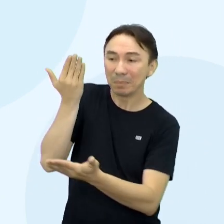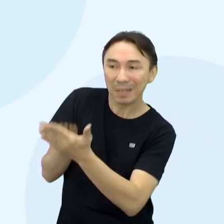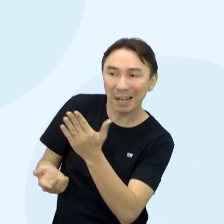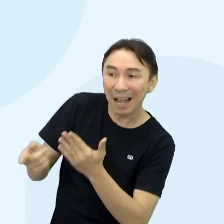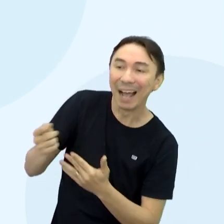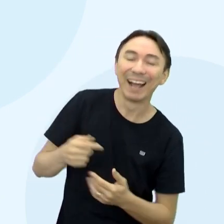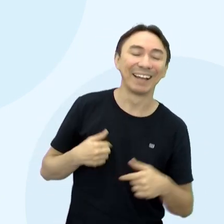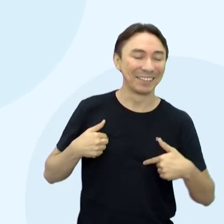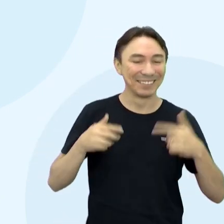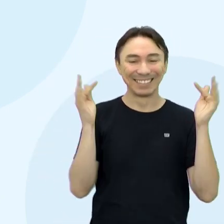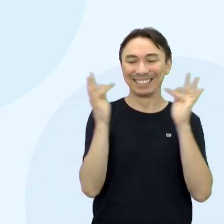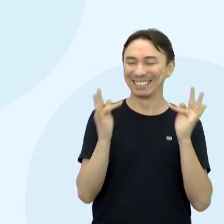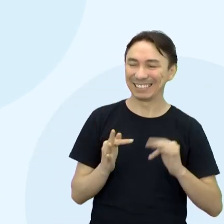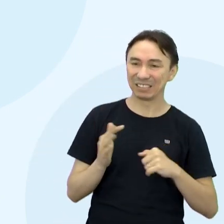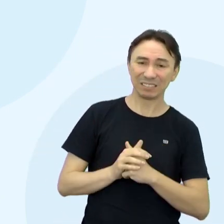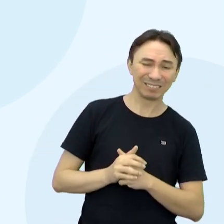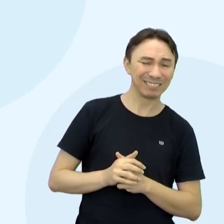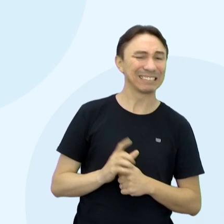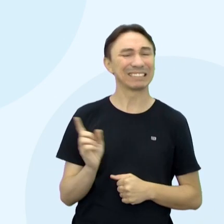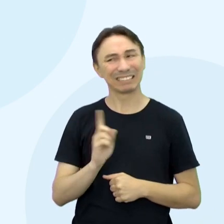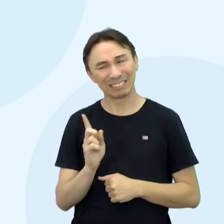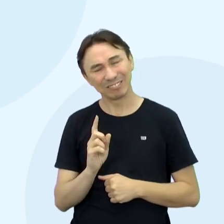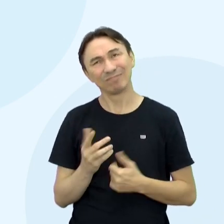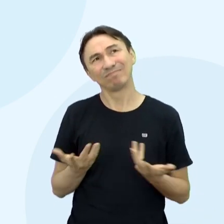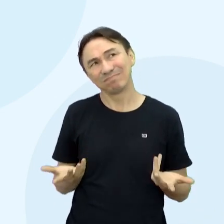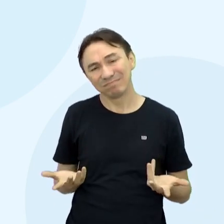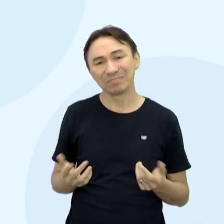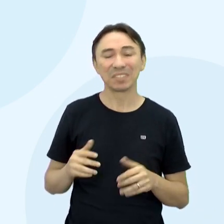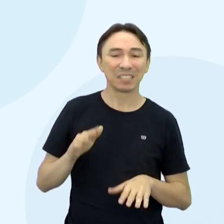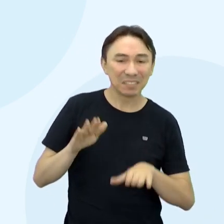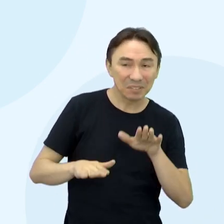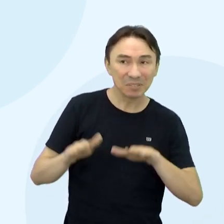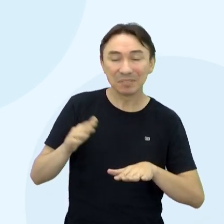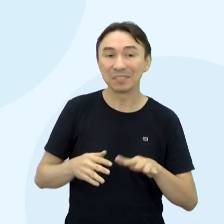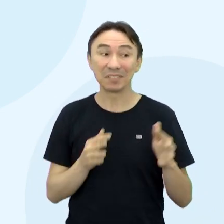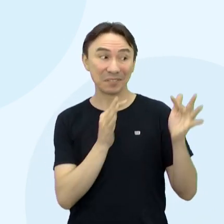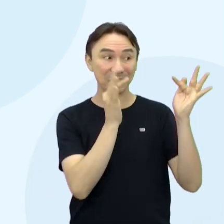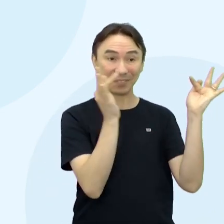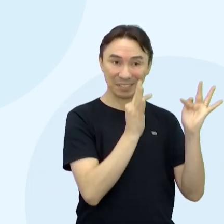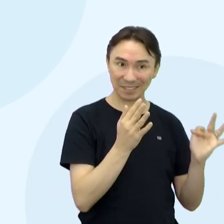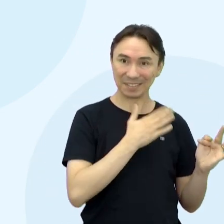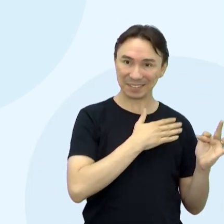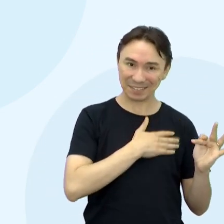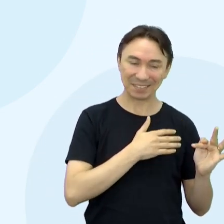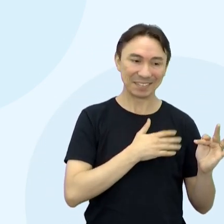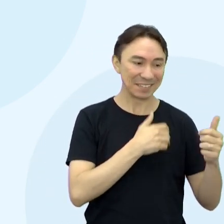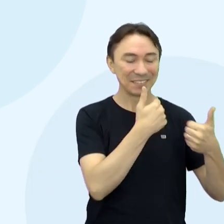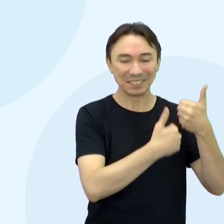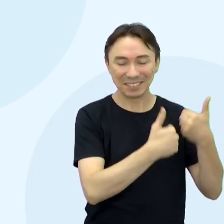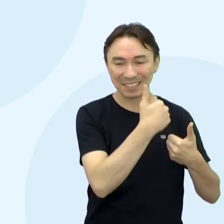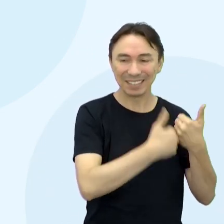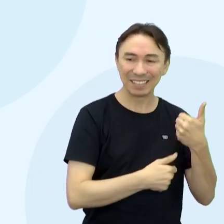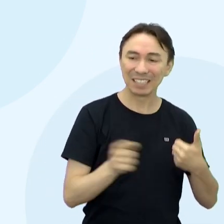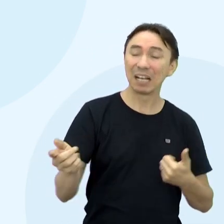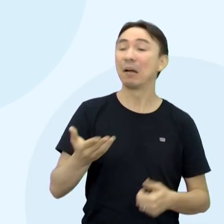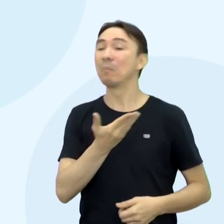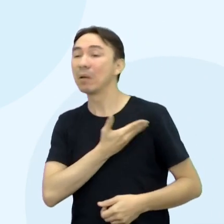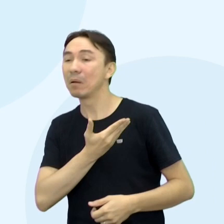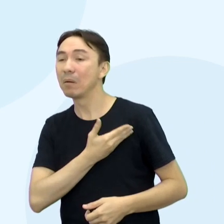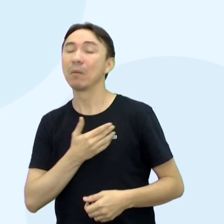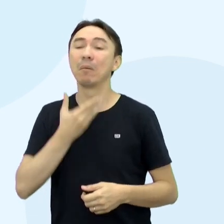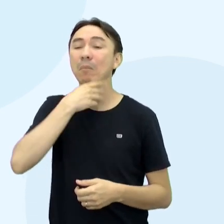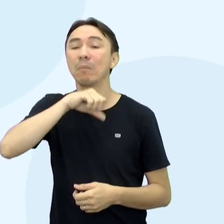Sempre fiquei intrigado ao pensar que Quando eu ficava feliz com a vitória do meu time Amigos, meu pai,